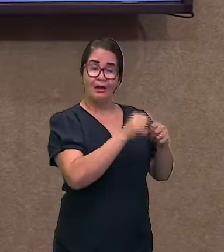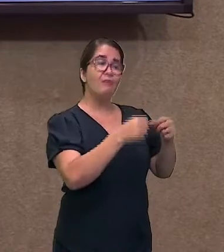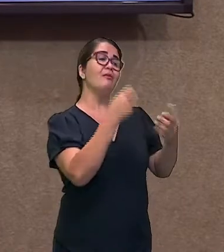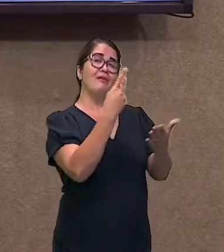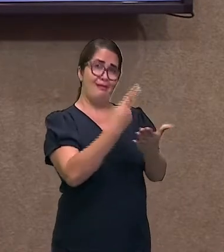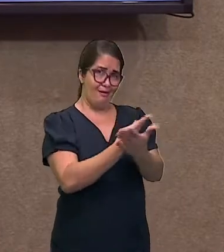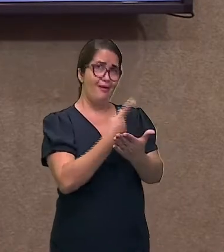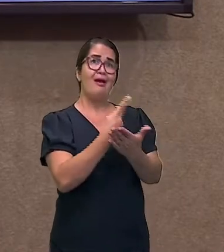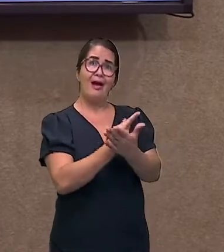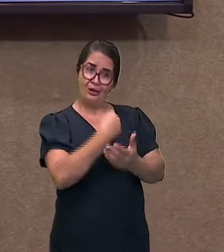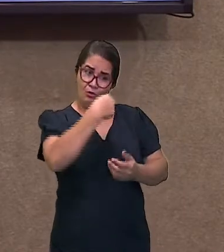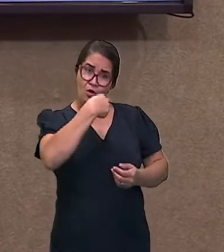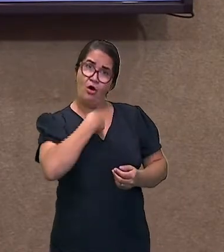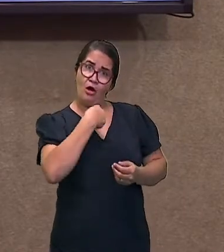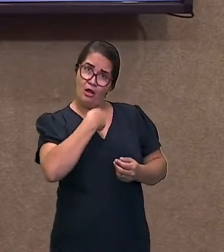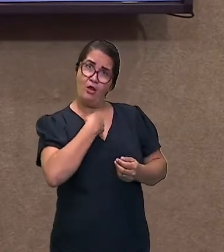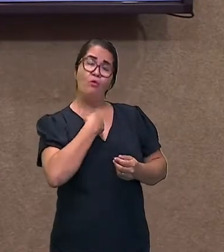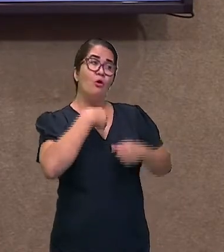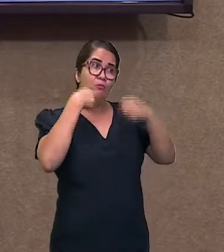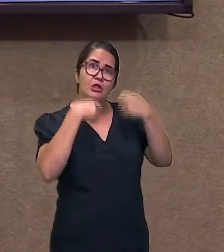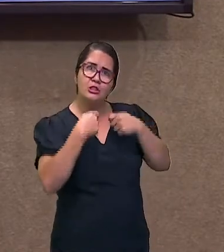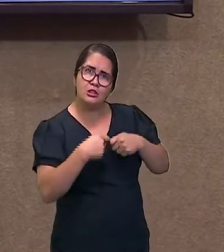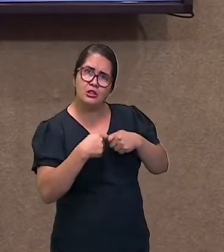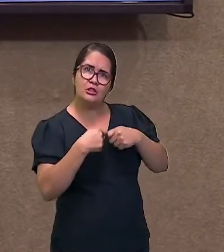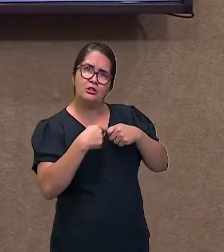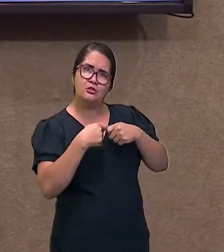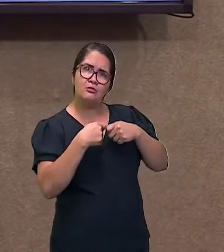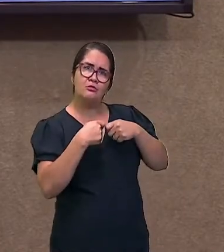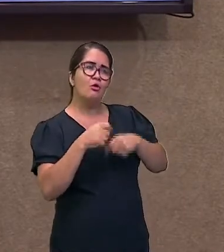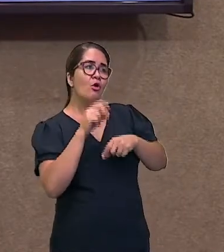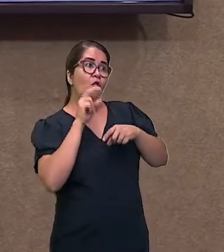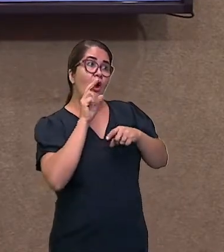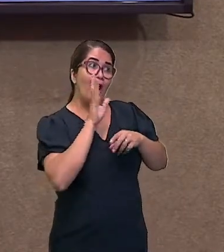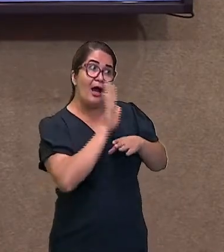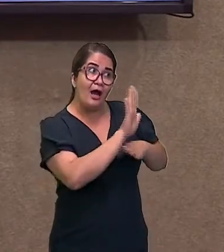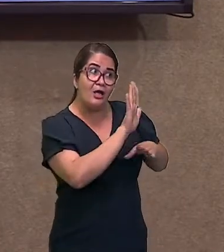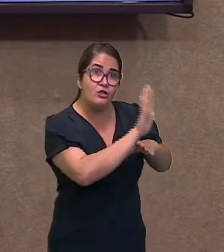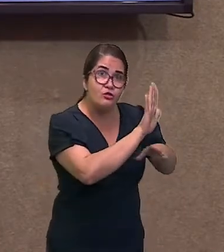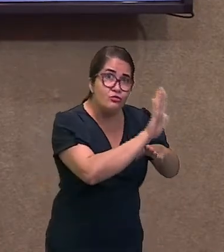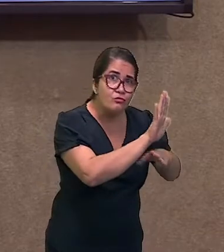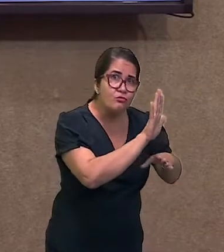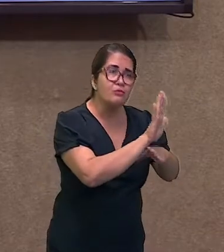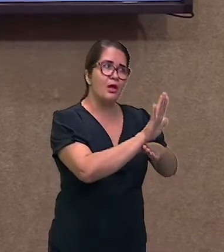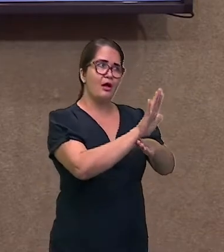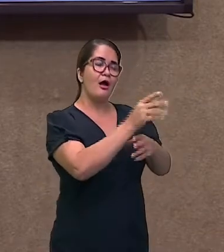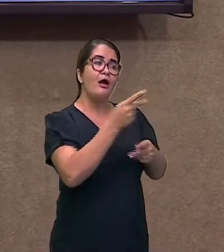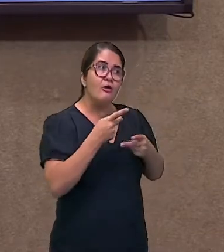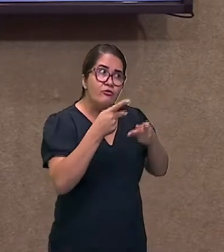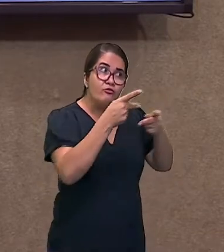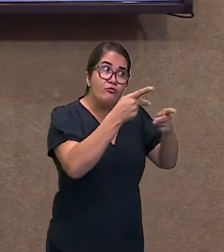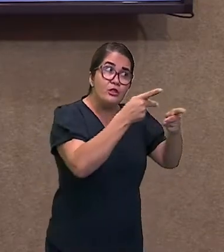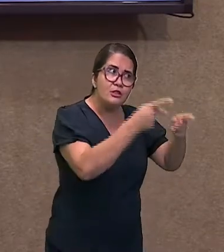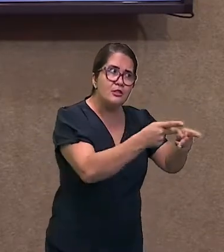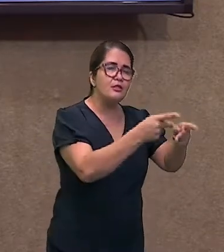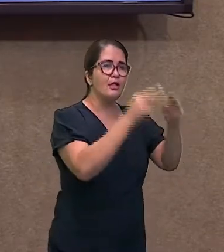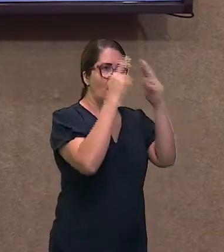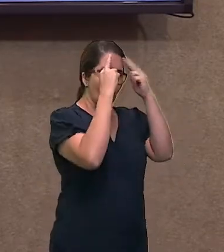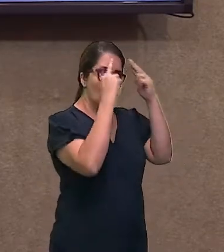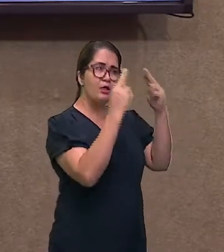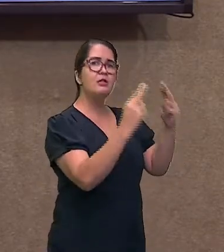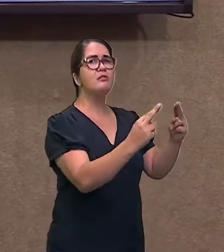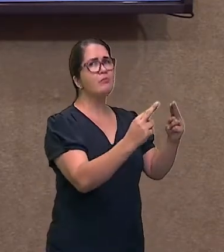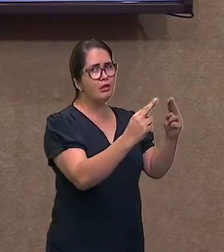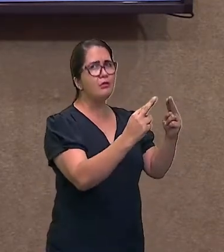saber conservar os espaços. É você saber visitar esse espaço e levar coisas